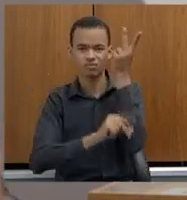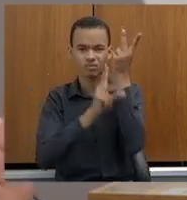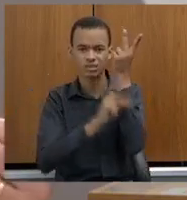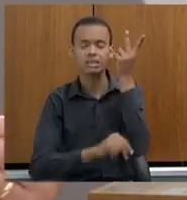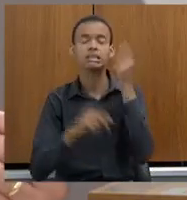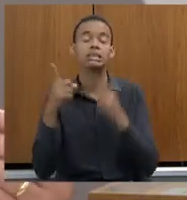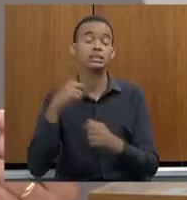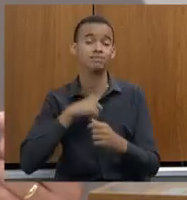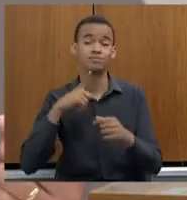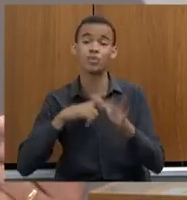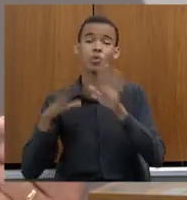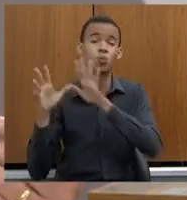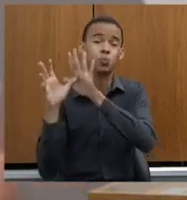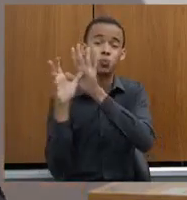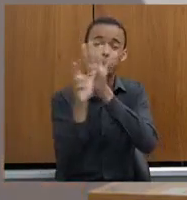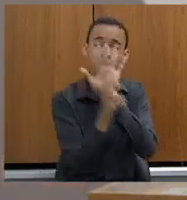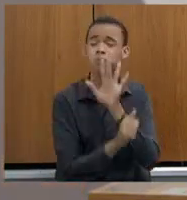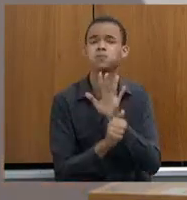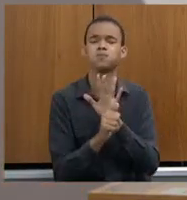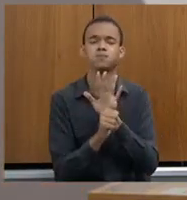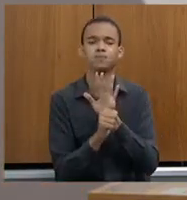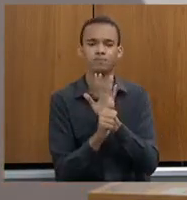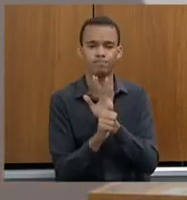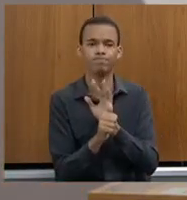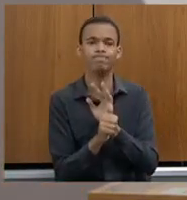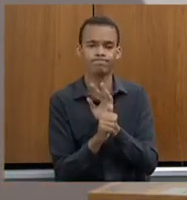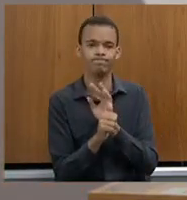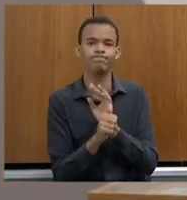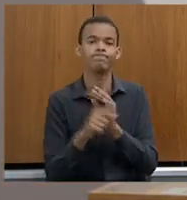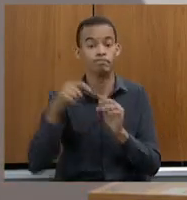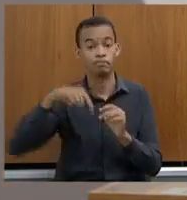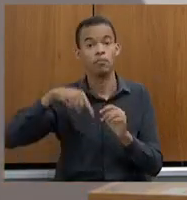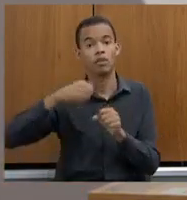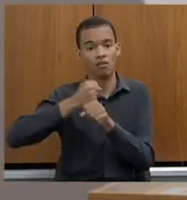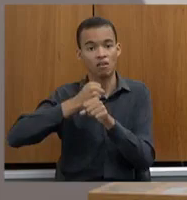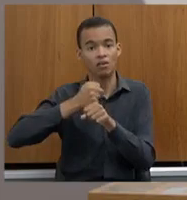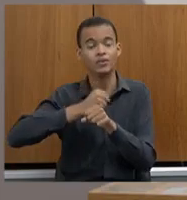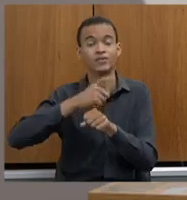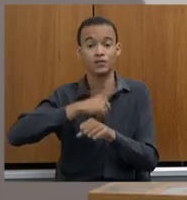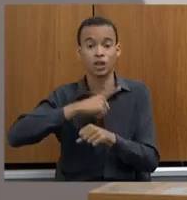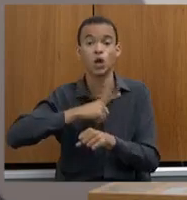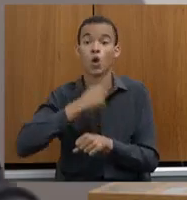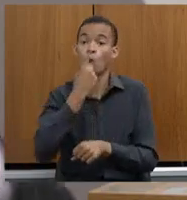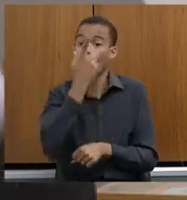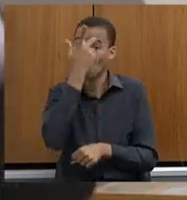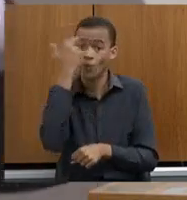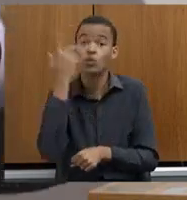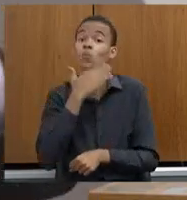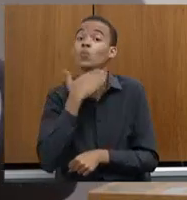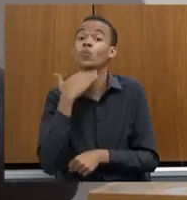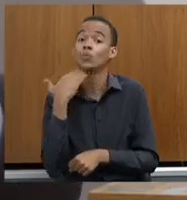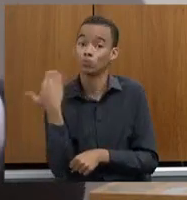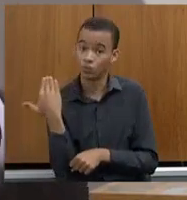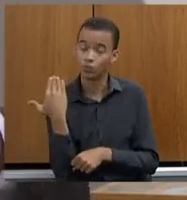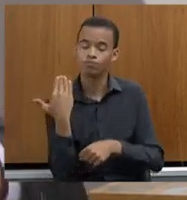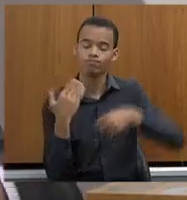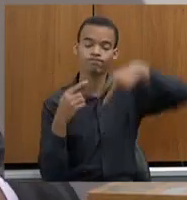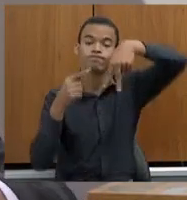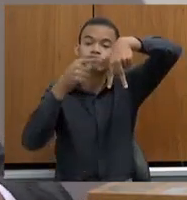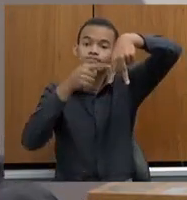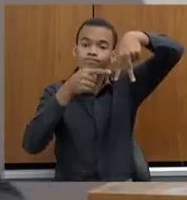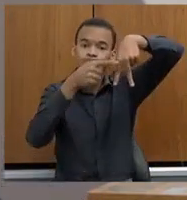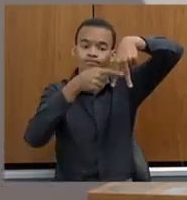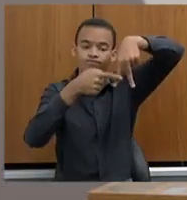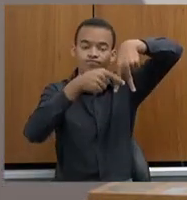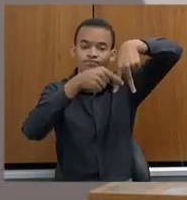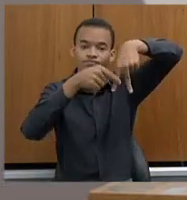tivemos, na metade desse ano, a morte de um jovem. Ele perdeu a perna porque eles sobem no vagão e